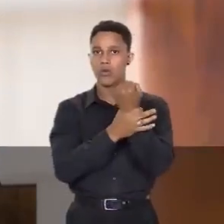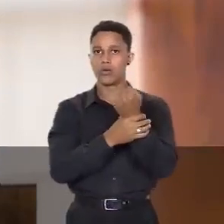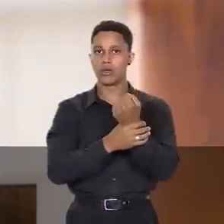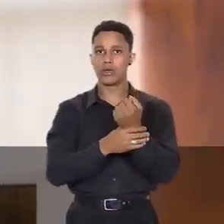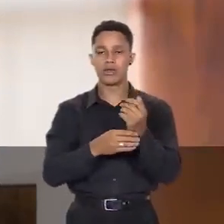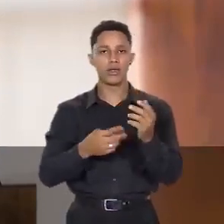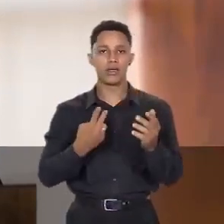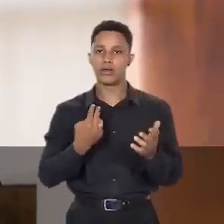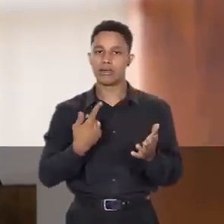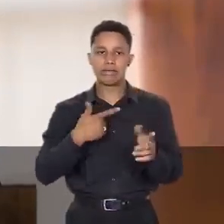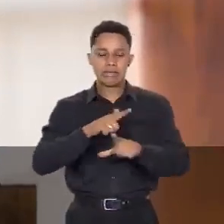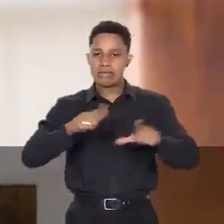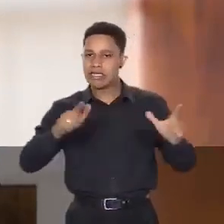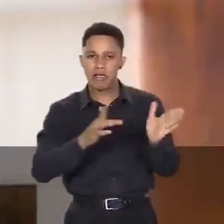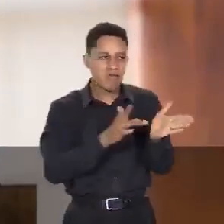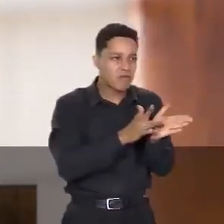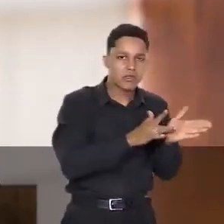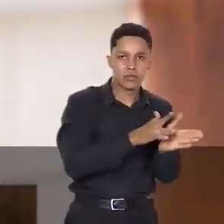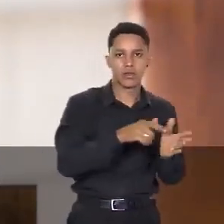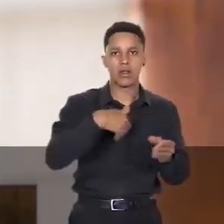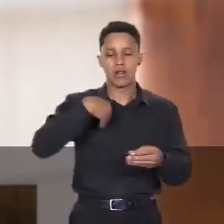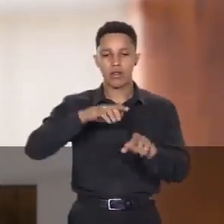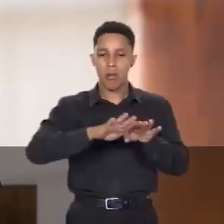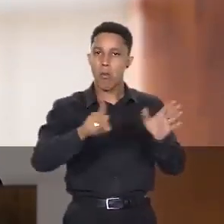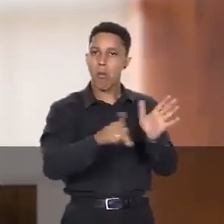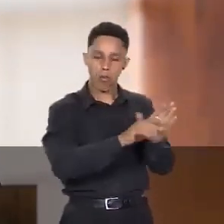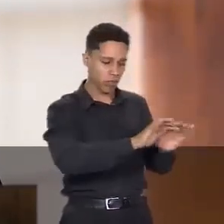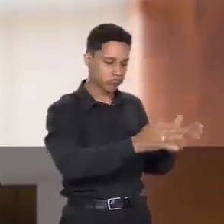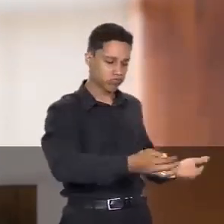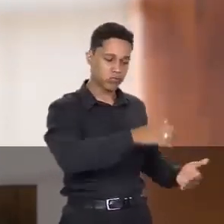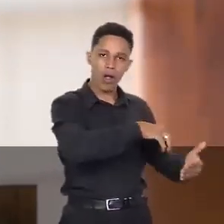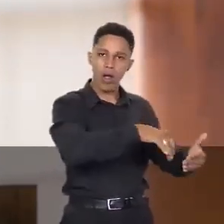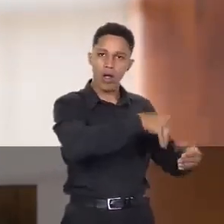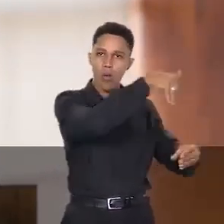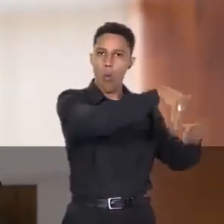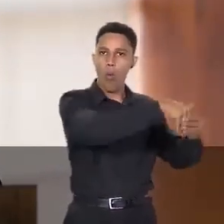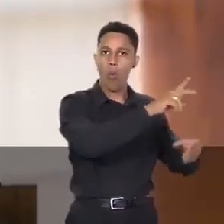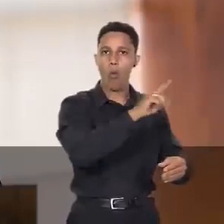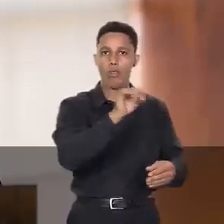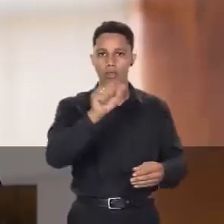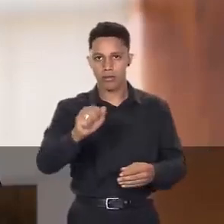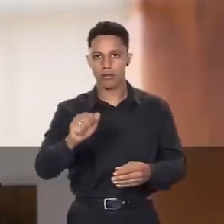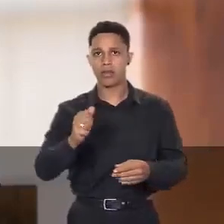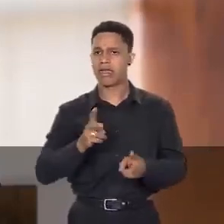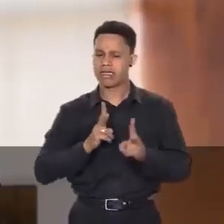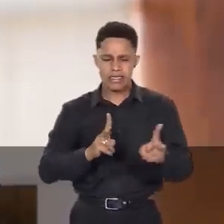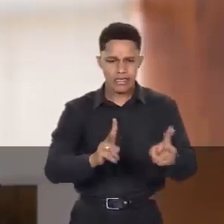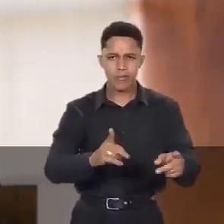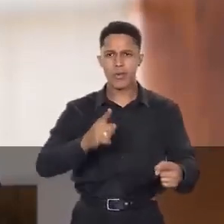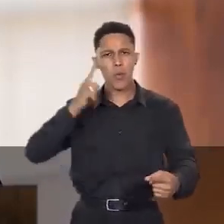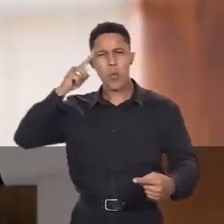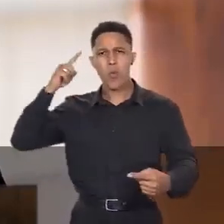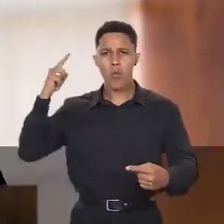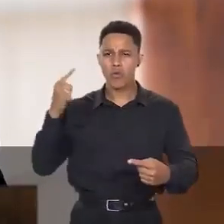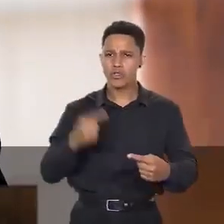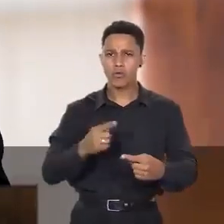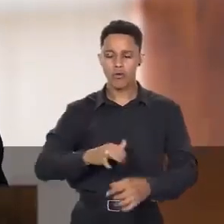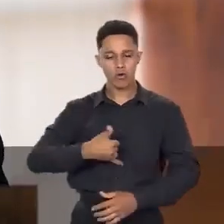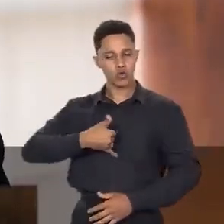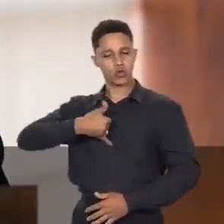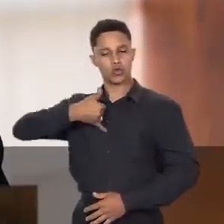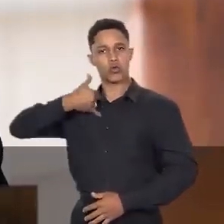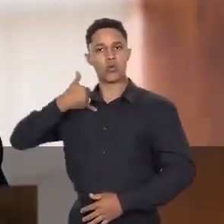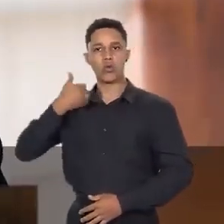e auditável de nossas urnas eletrônicas. Isso sempre foi e continuará sendo motivo de